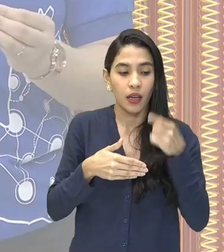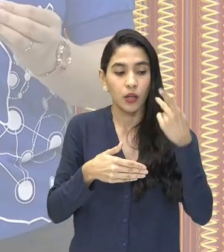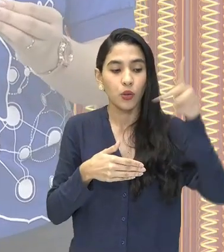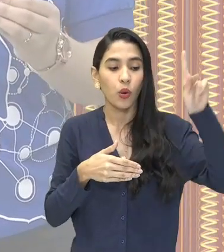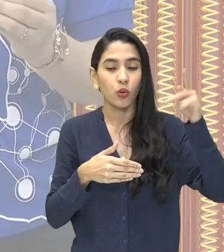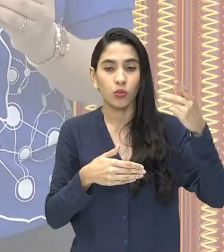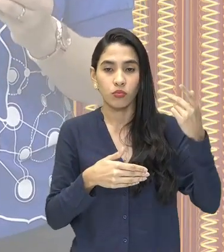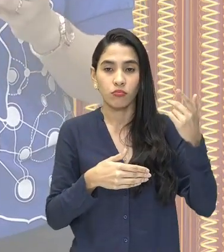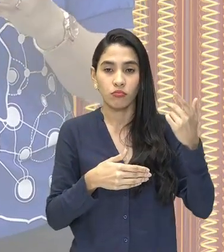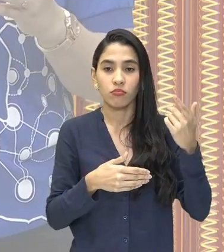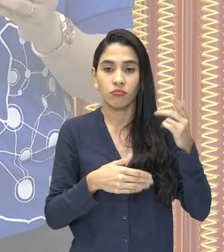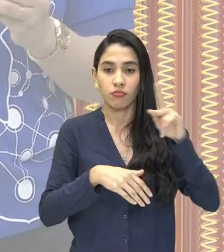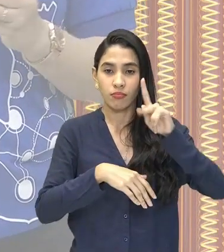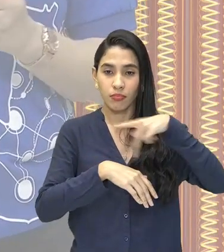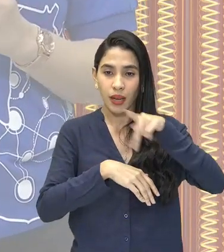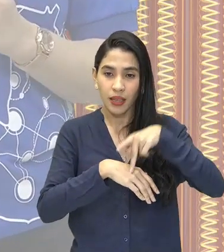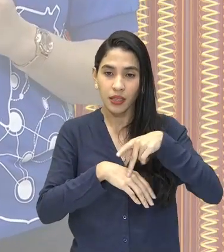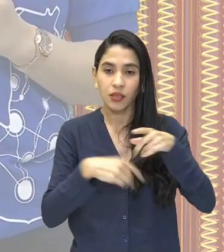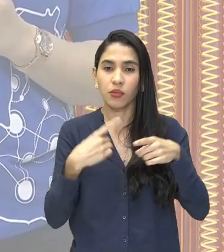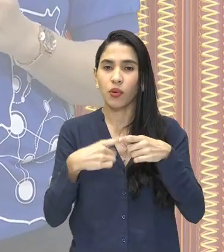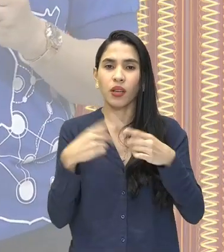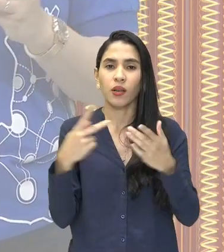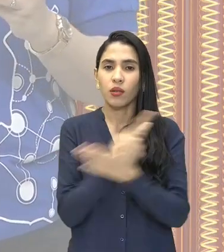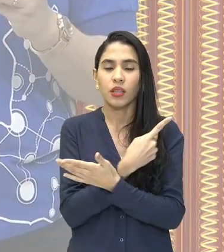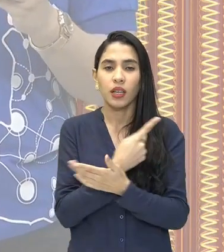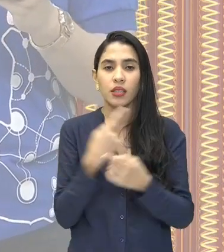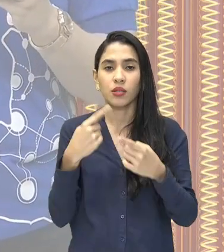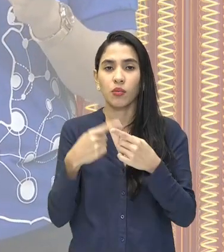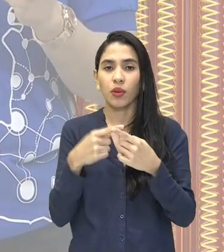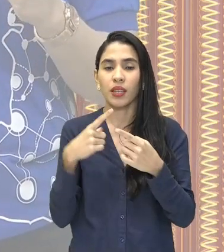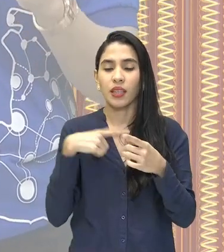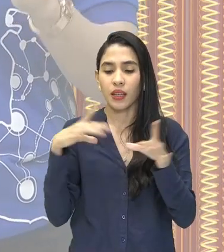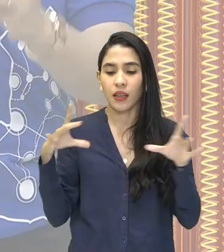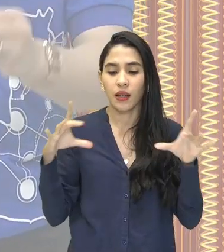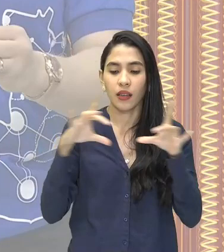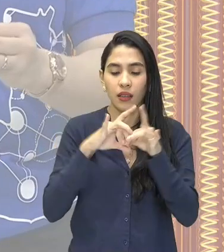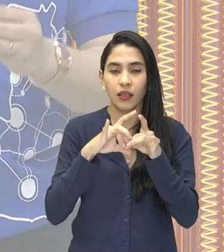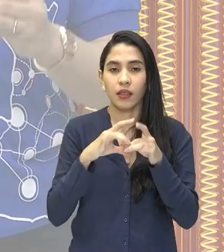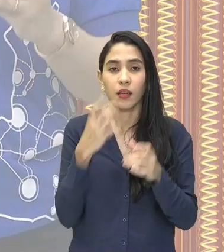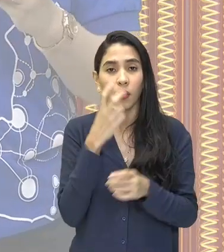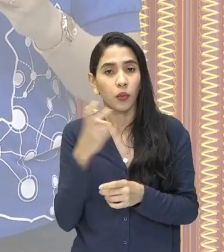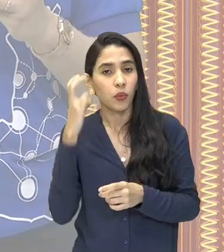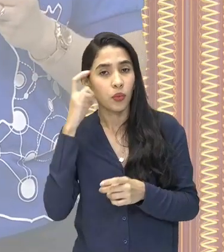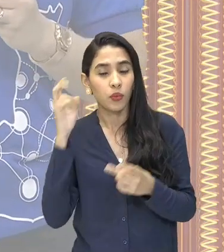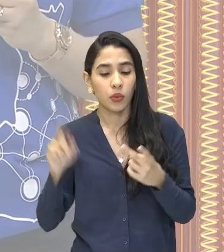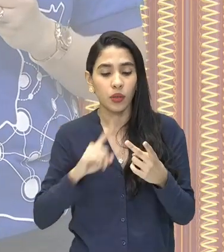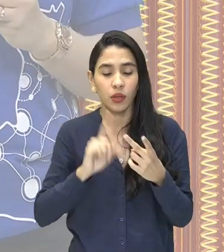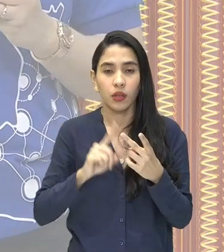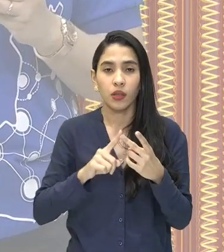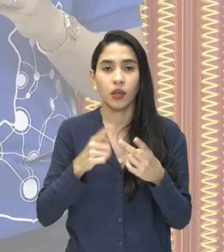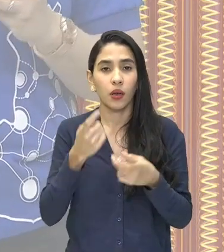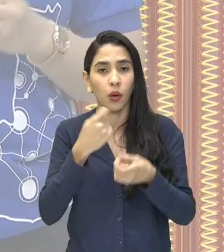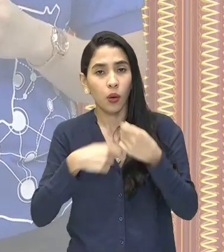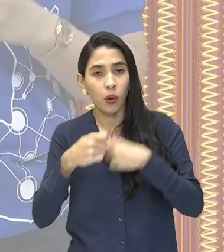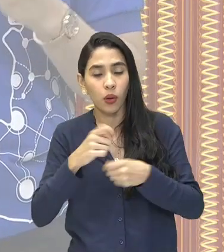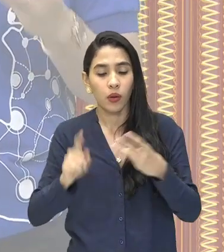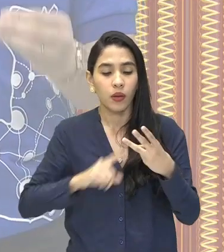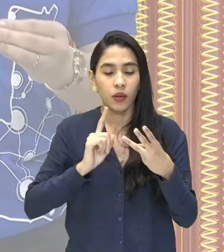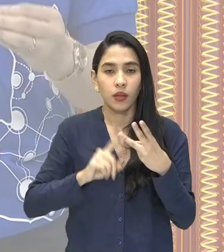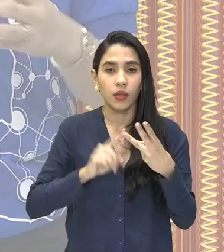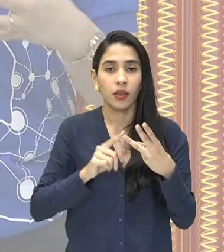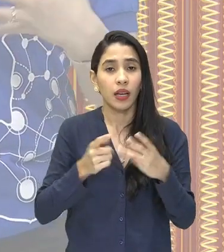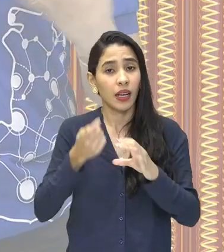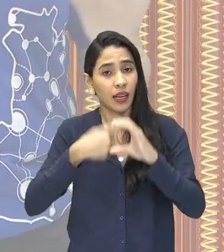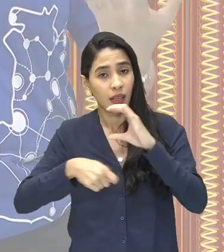acontece? Justamente por conta do intercâmbio que nós temos aí, tanto de cultura, quanto de comércio, quanto de